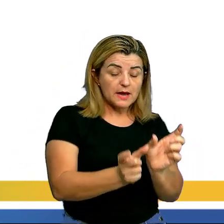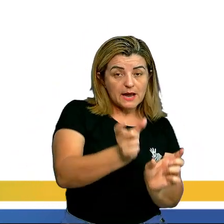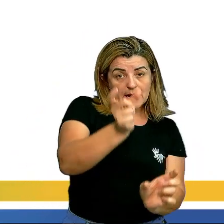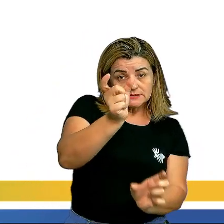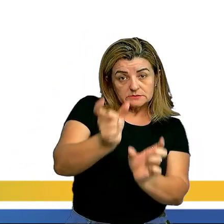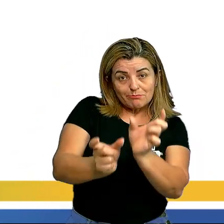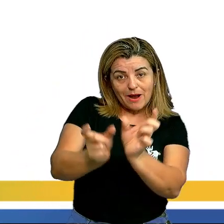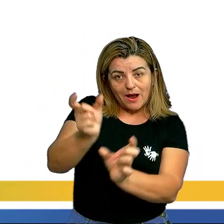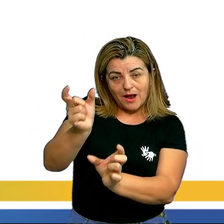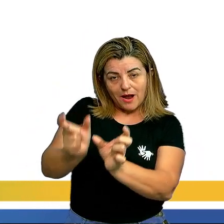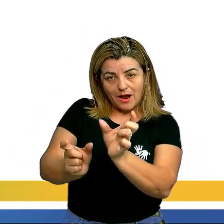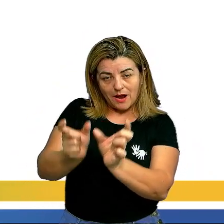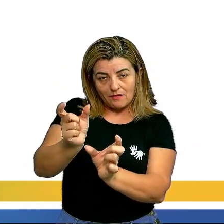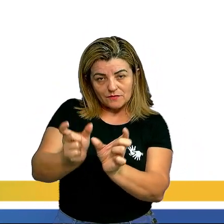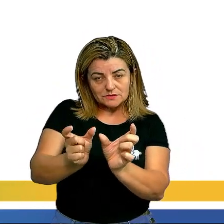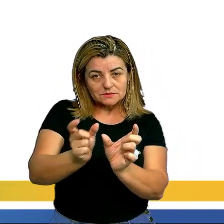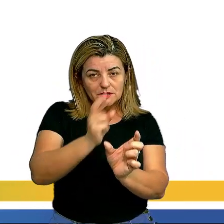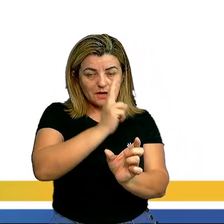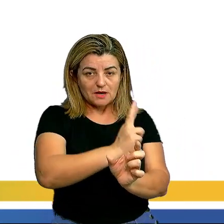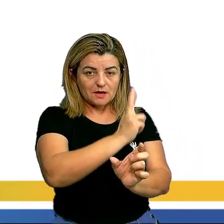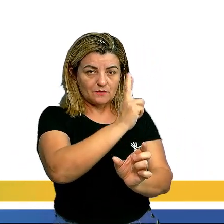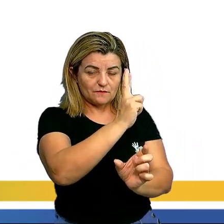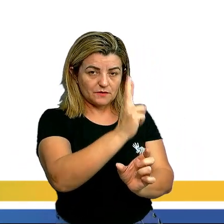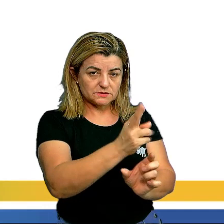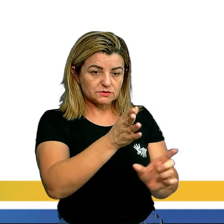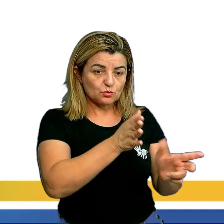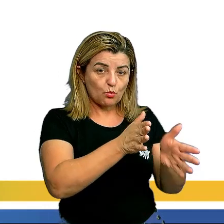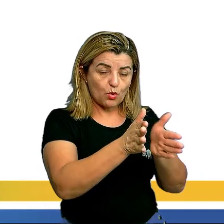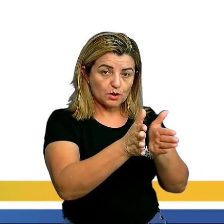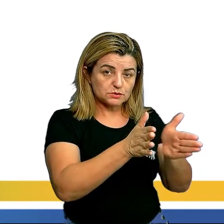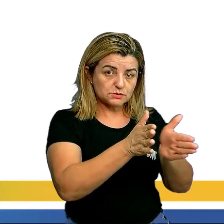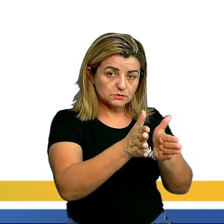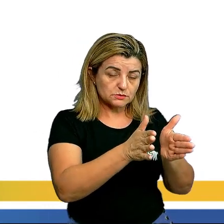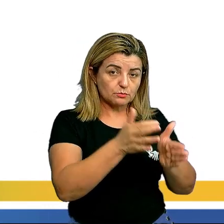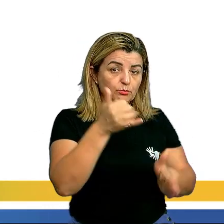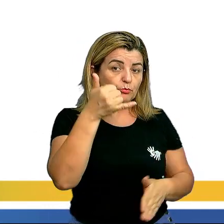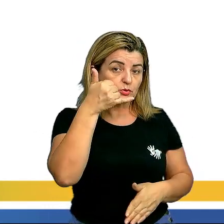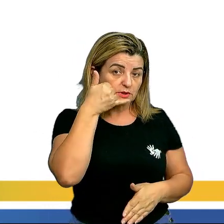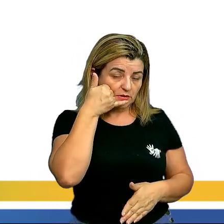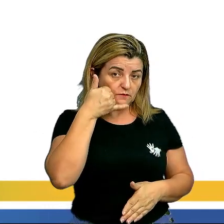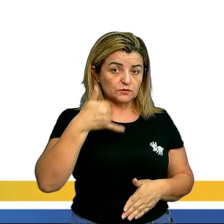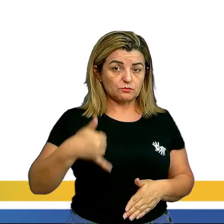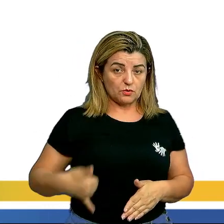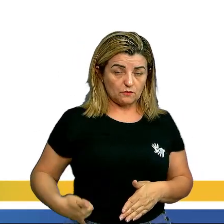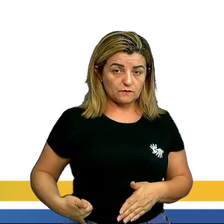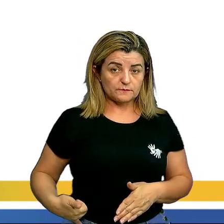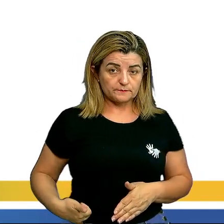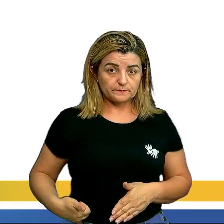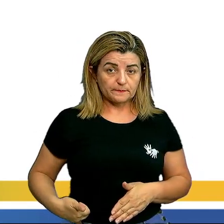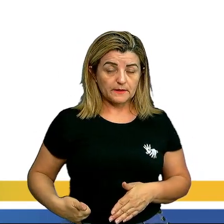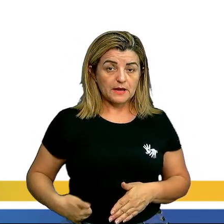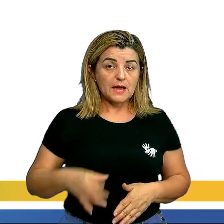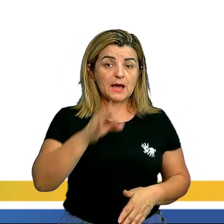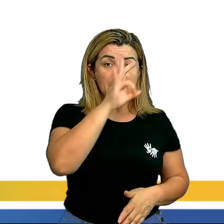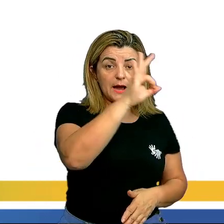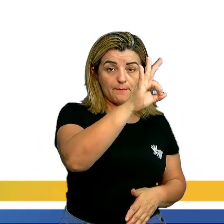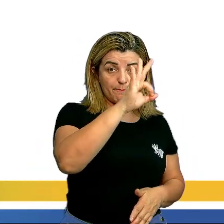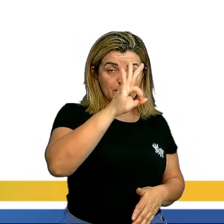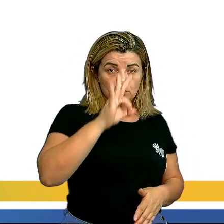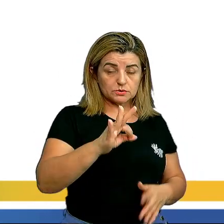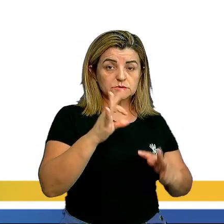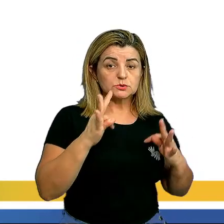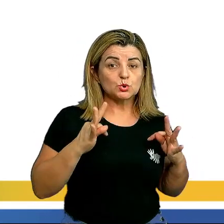do gráfico referentes ao acesso por telefone móvel, a porcentagem em